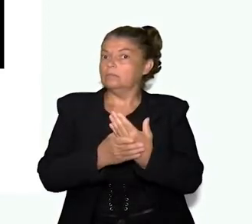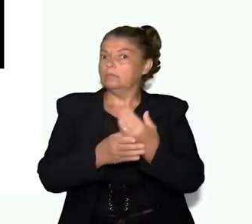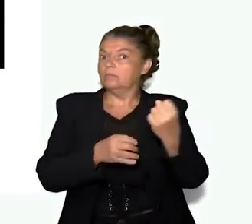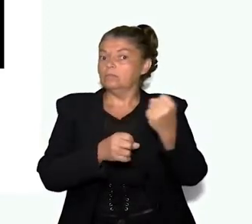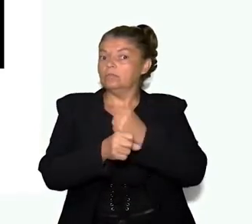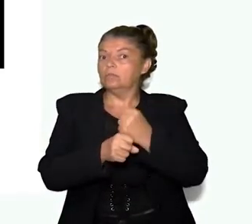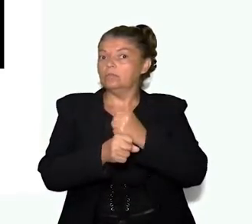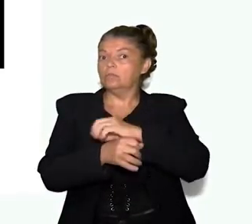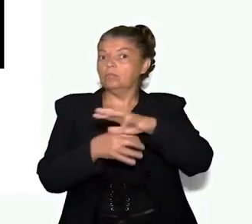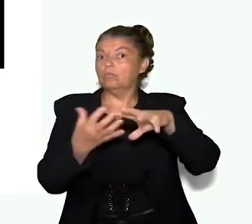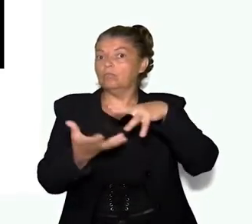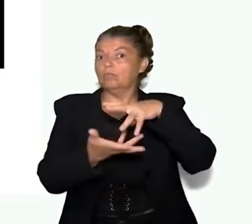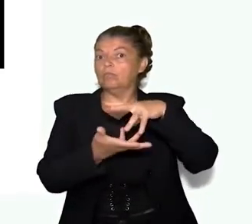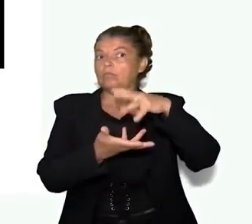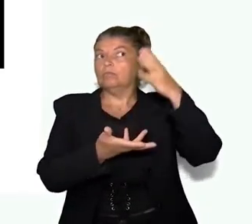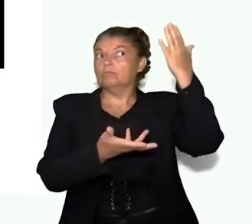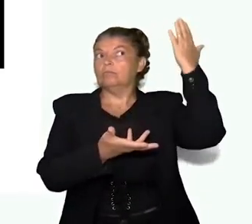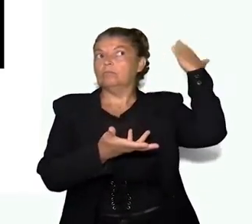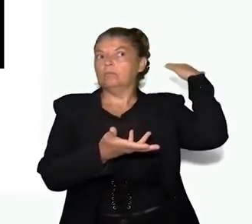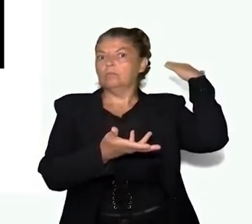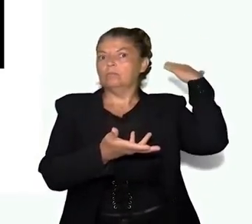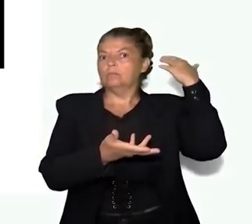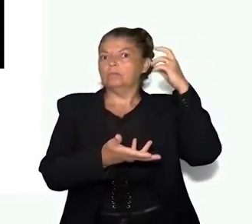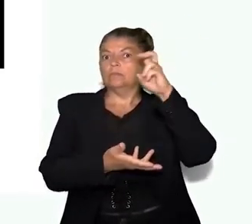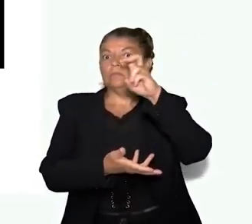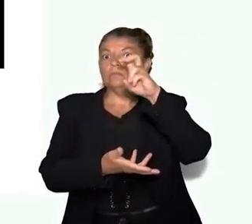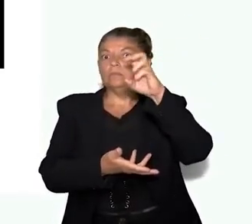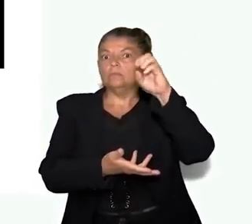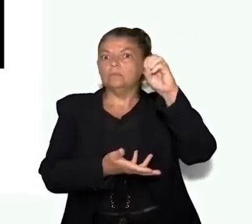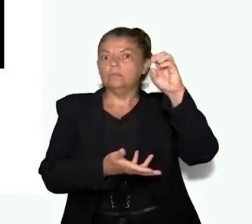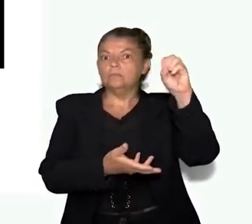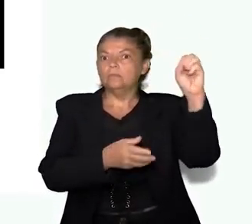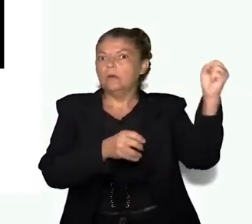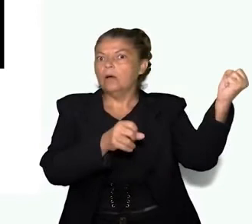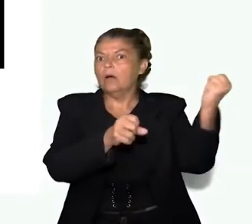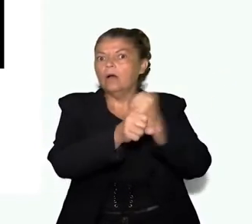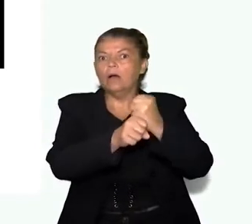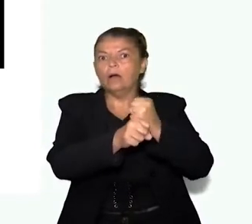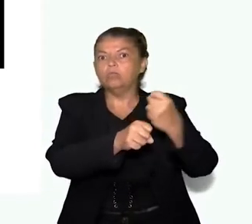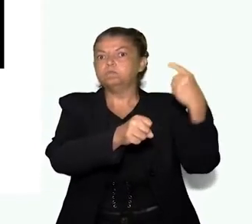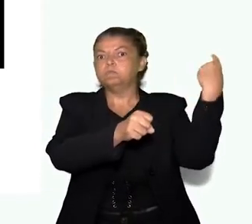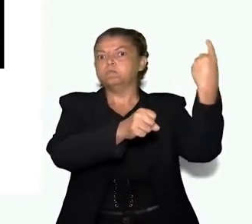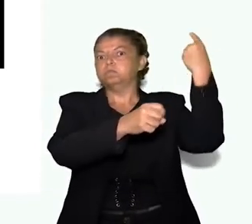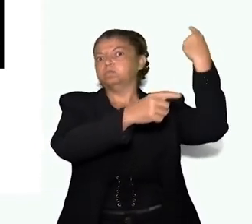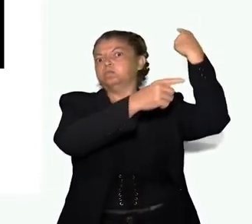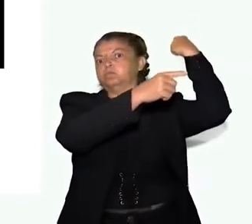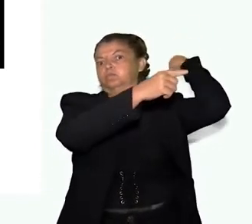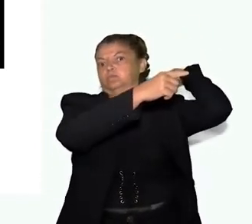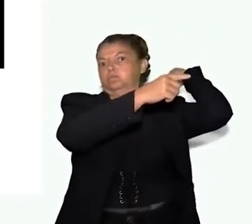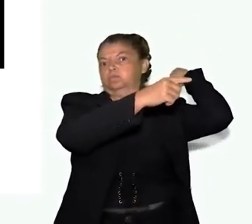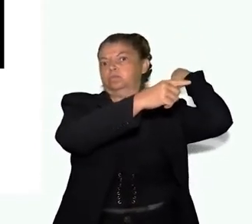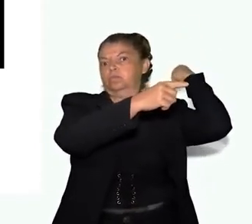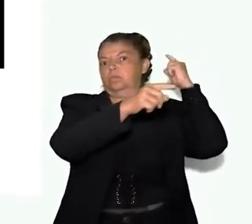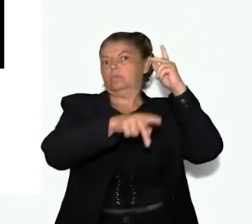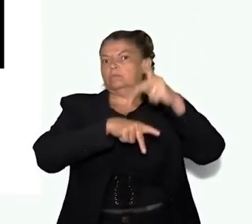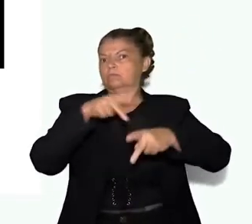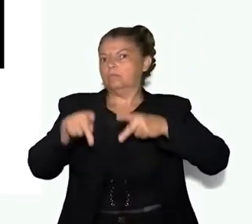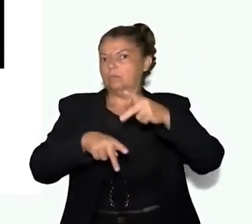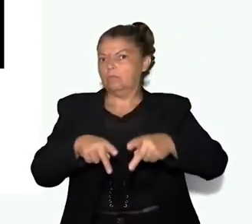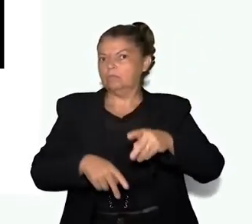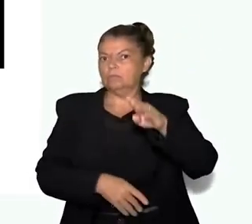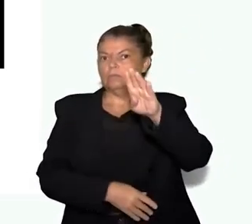mapa, no mundo antigo, por volta de 500 anos. Esse mapa foi produzido pelo povo